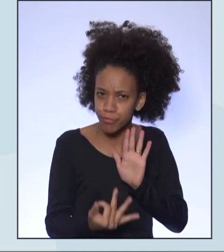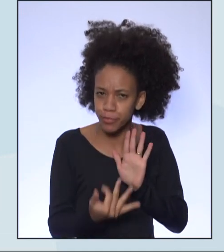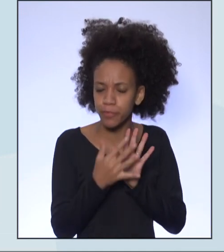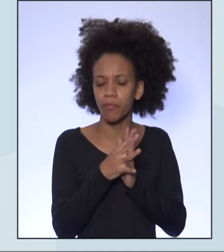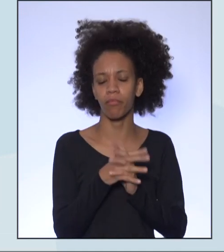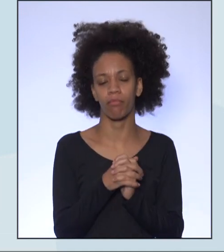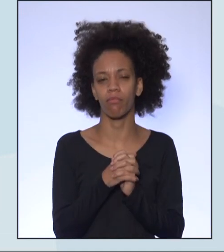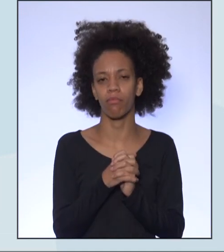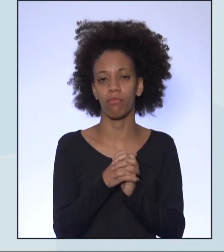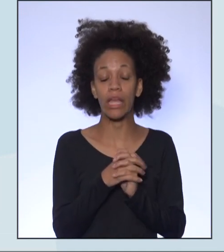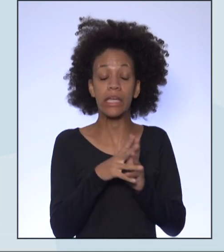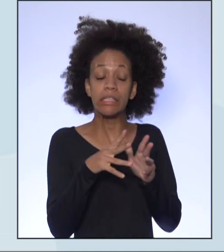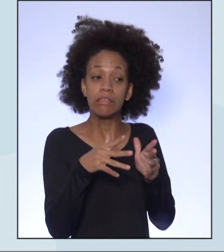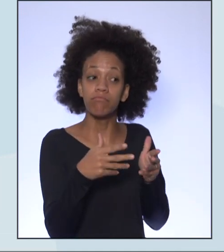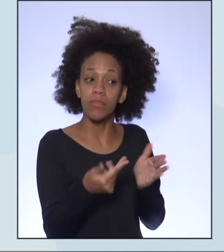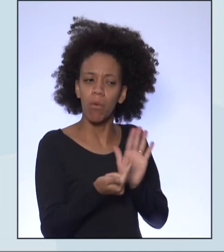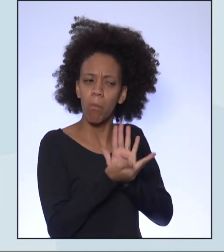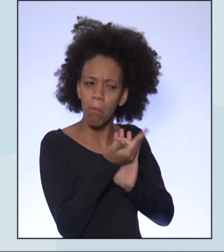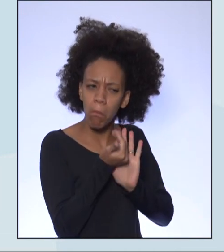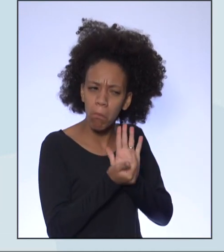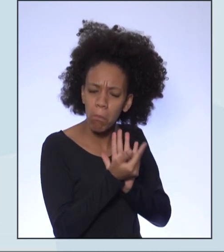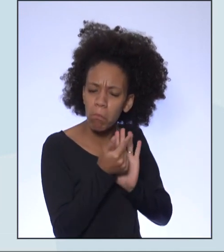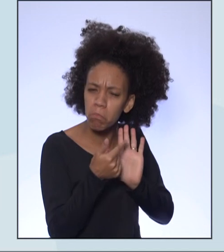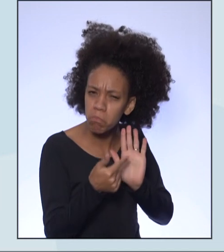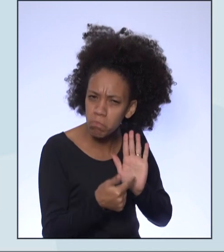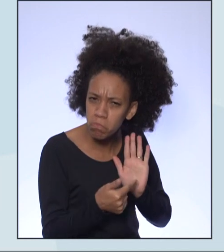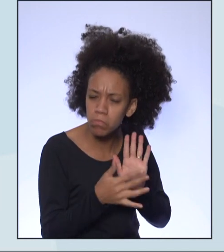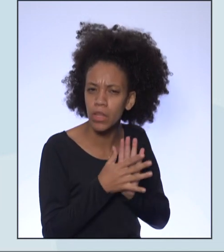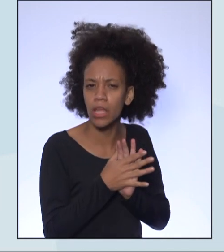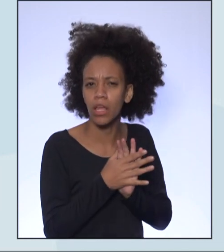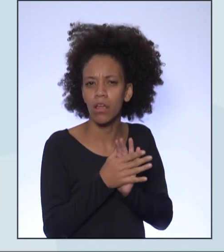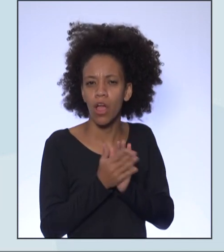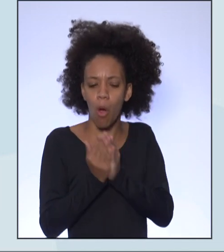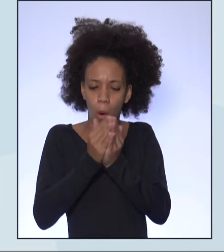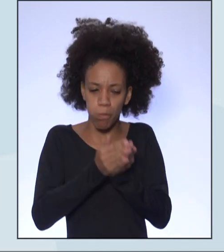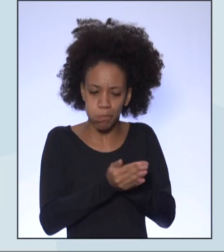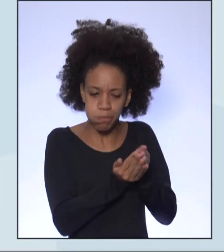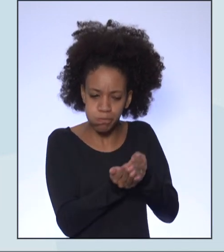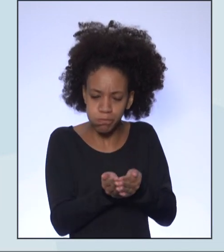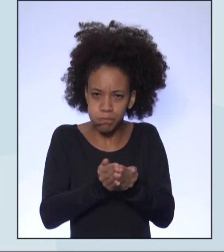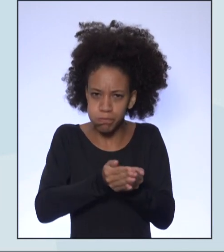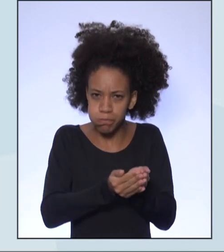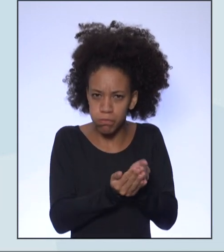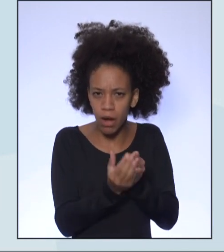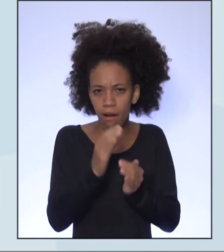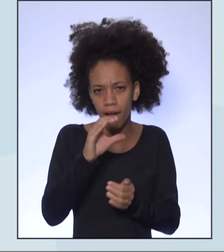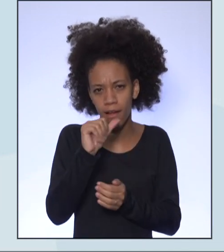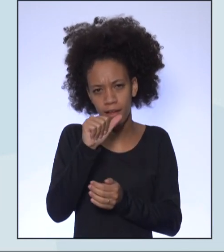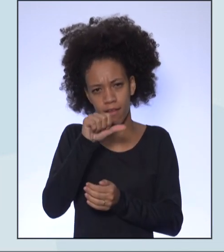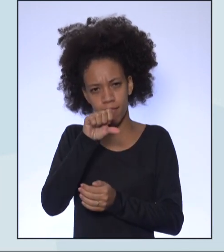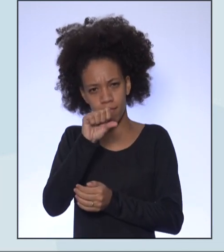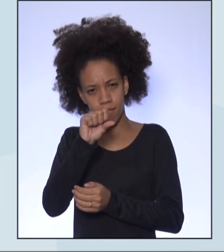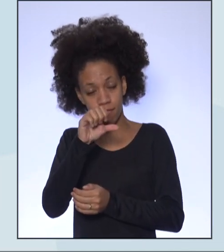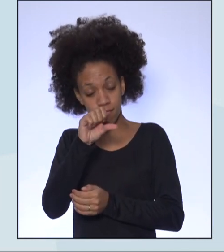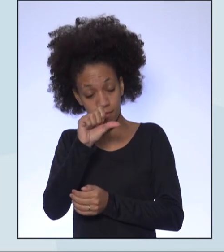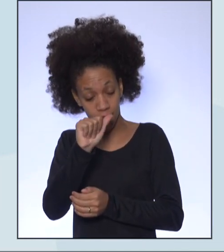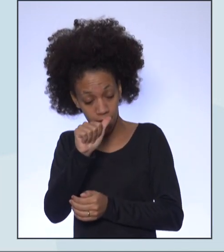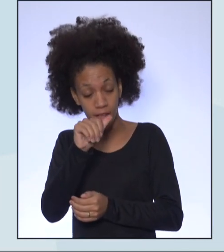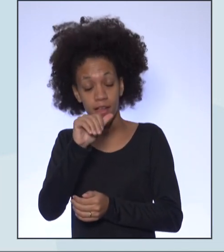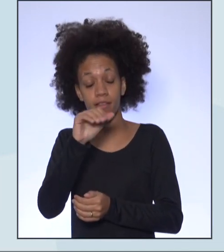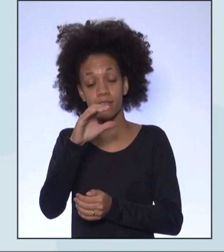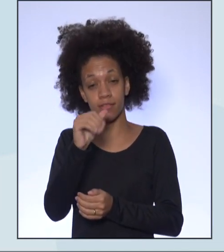Então, essa imagem é uma imagem do navio Kasatomaru, que chegou aqui em